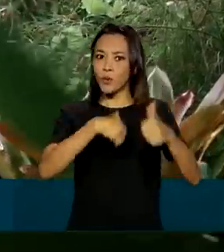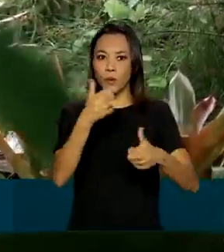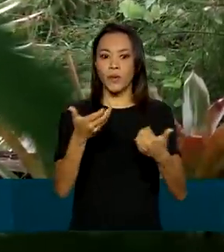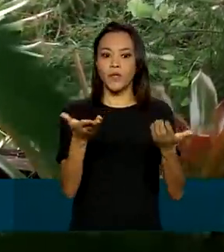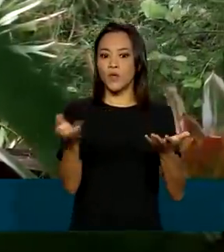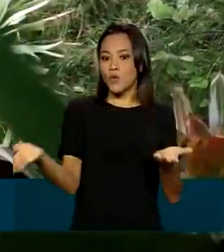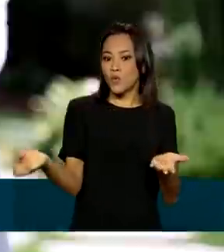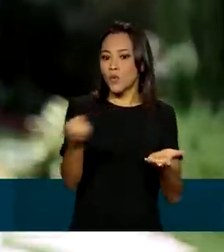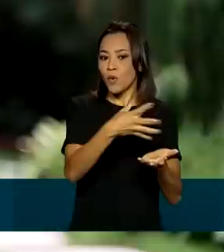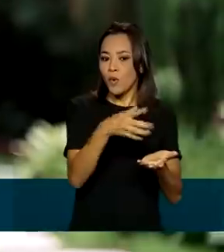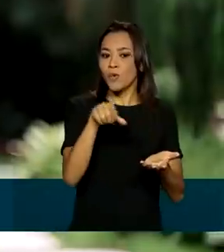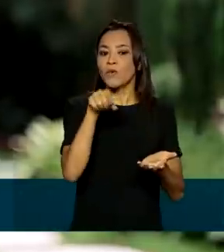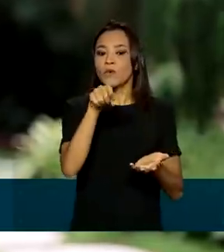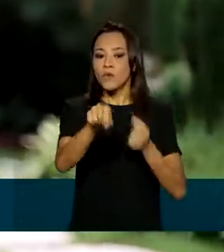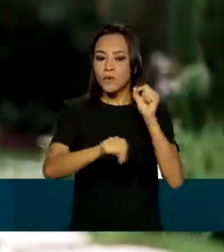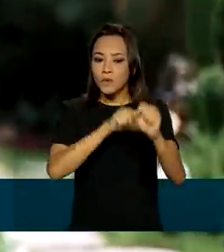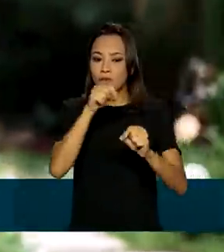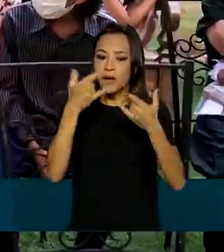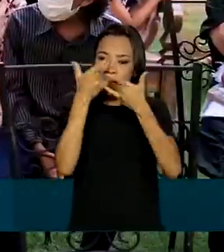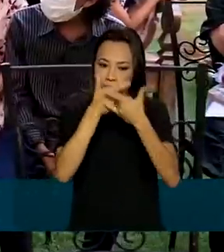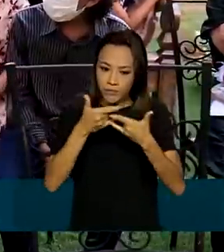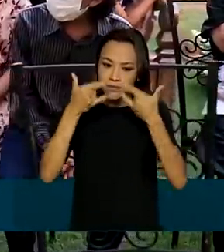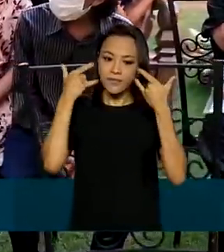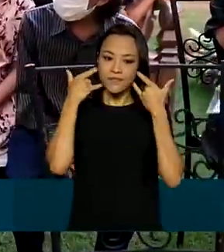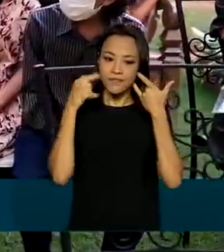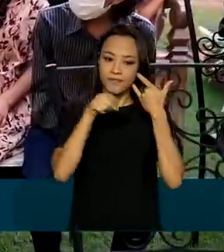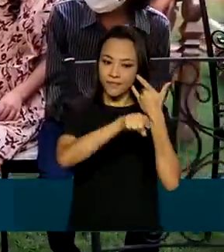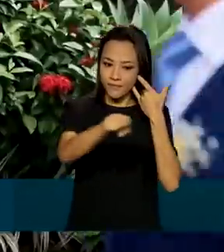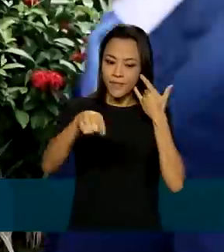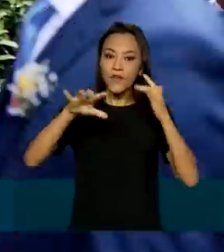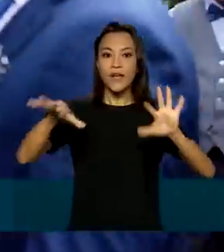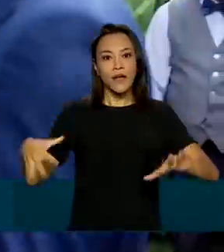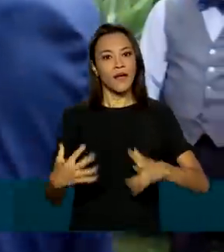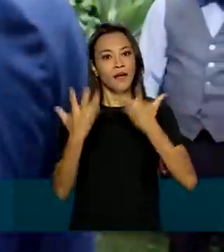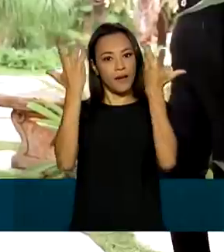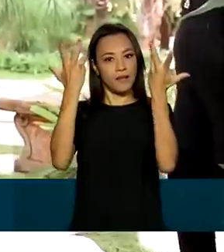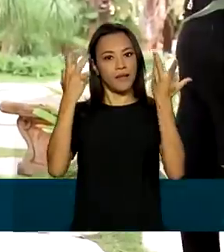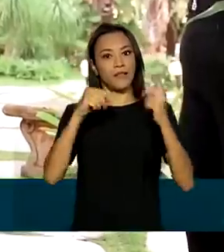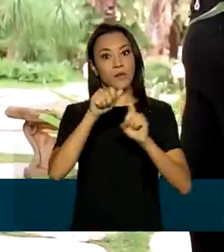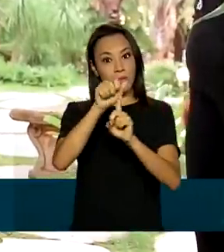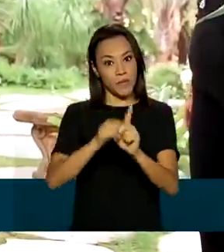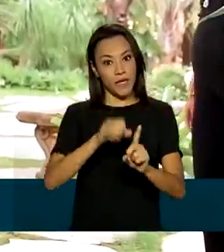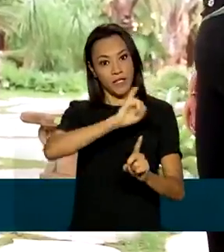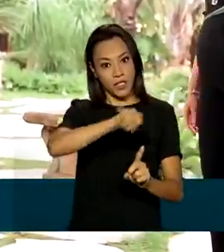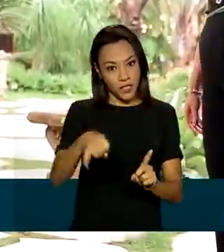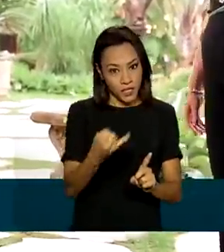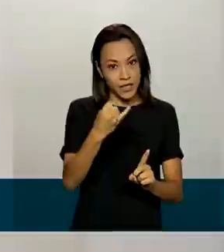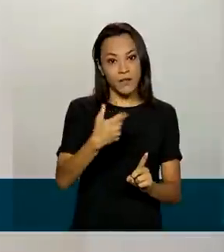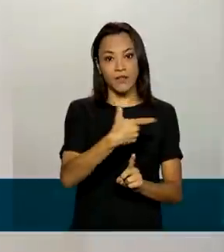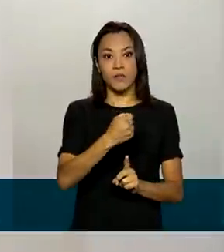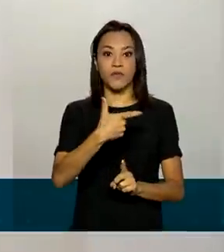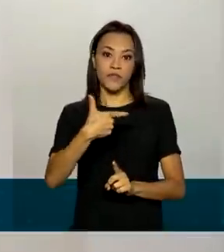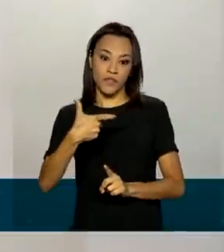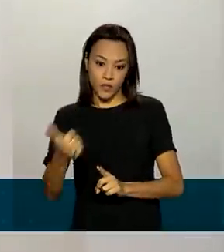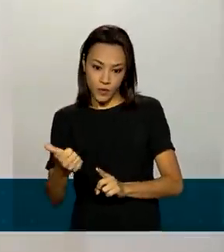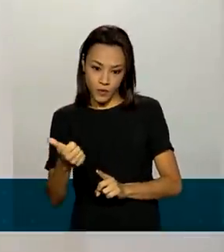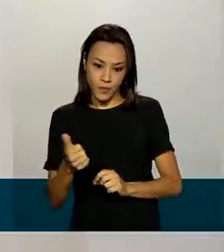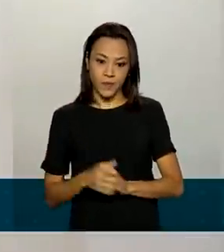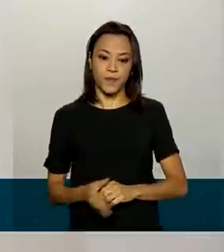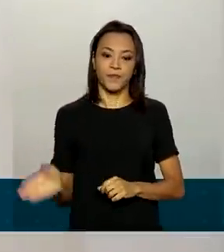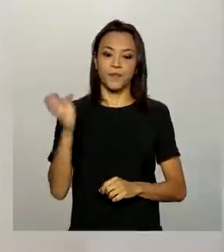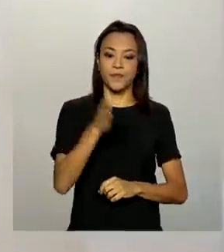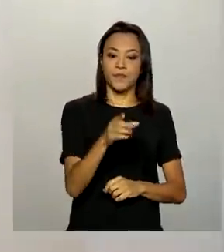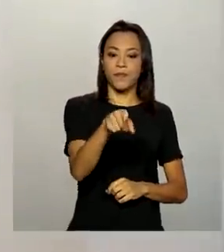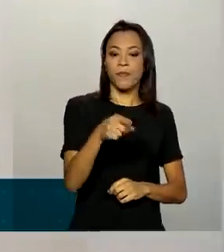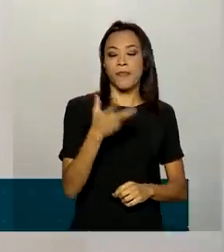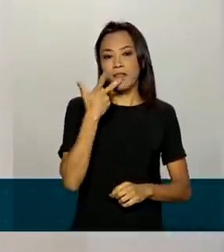trouxe um novo adereço para a festa de casamento, realizada em janeiro de 2021. Essa questão de você